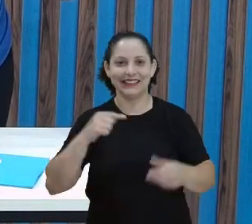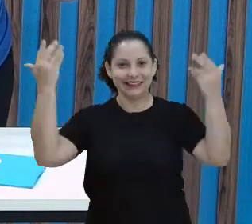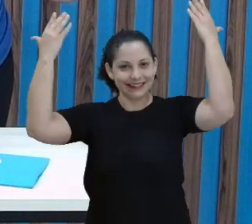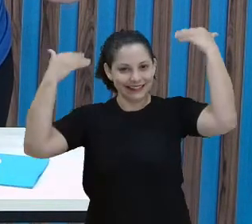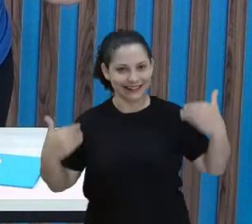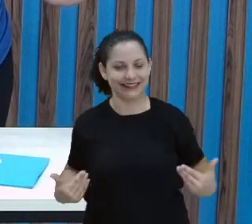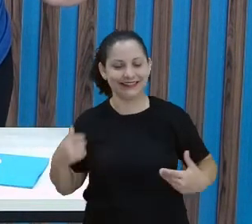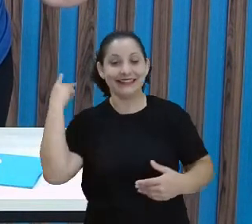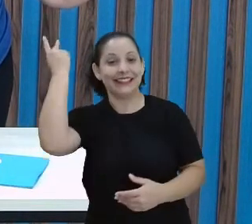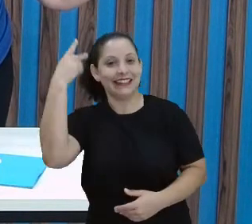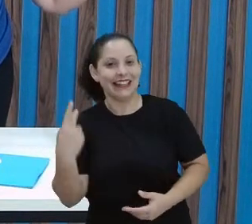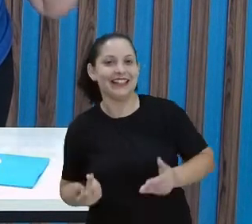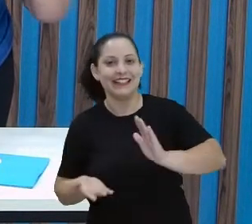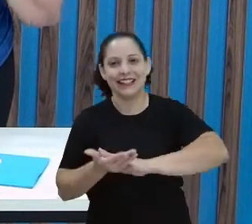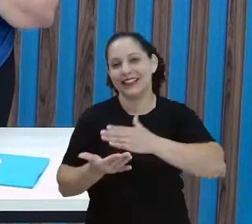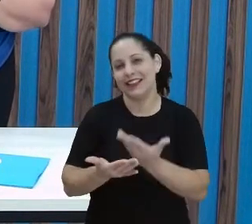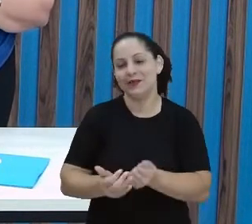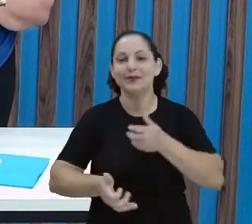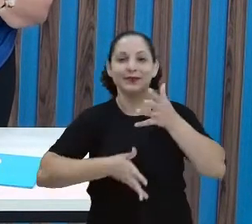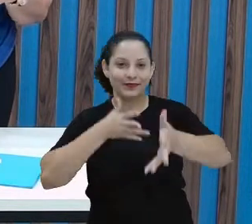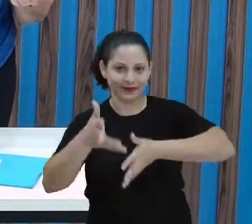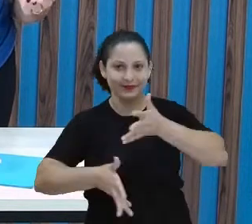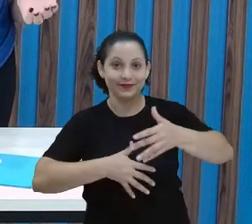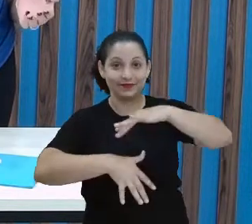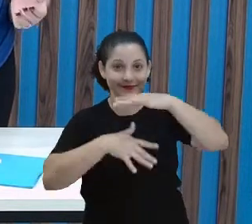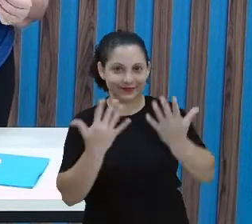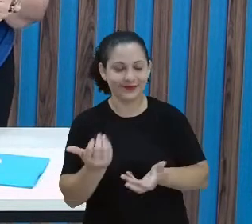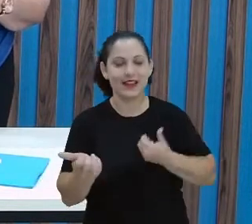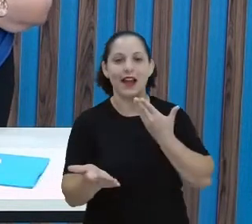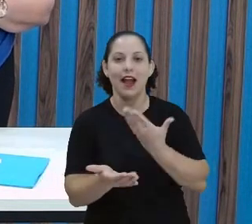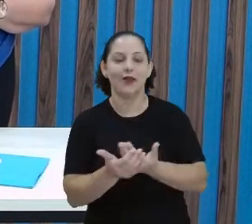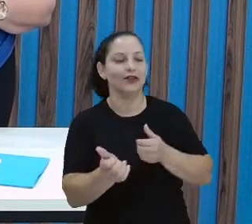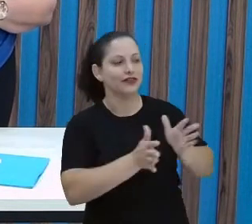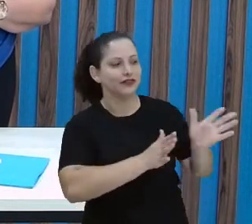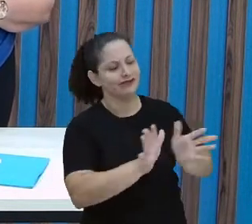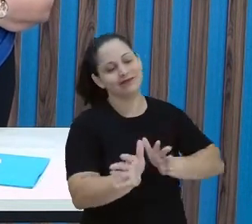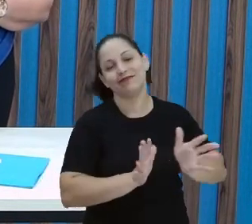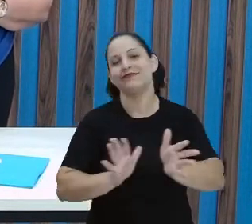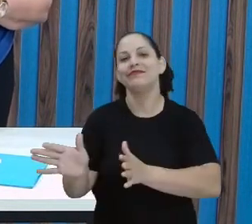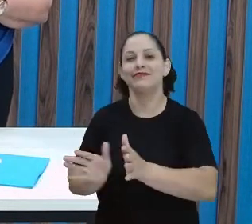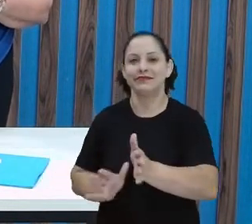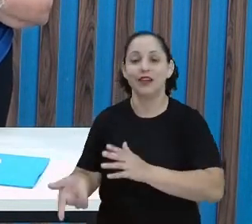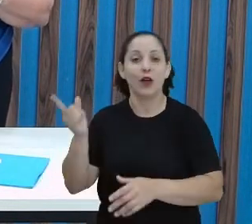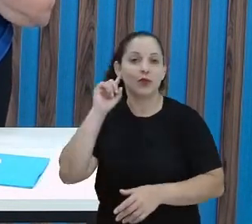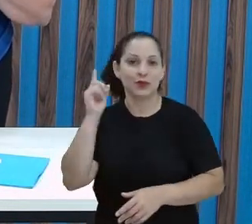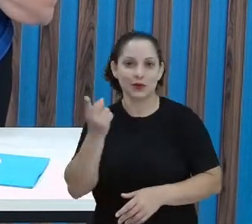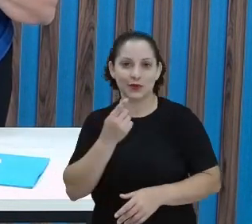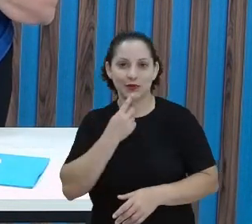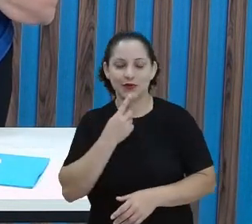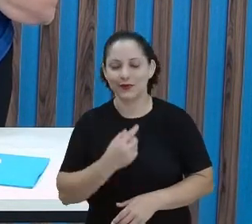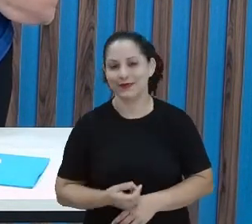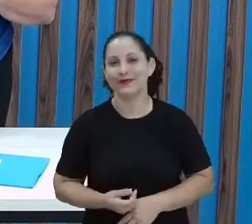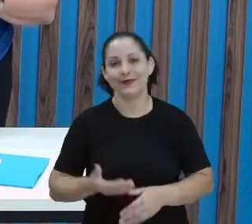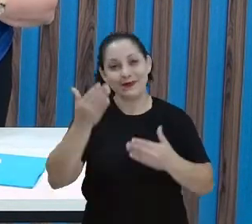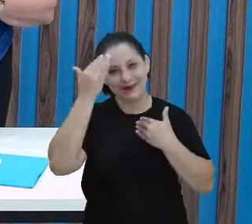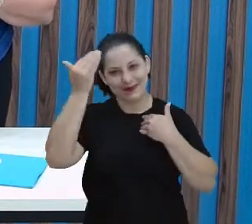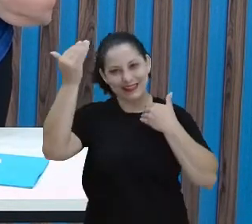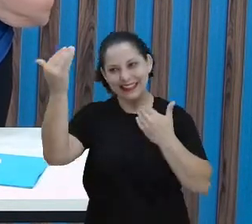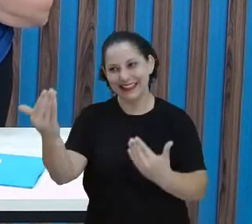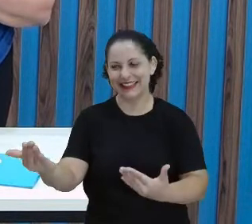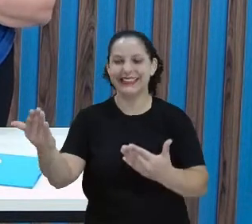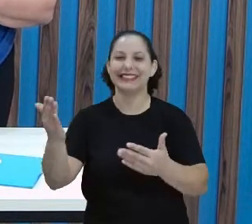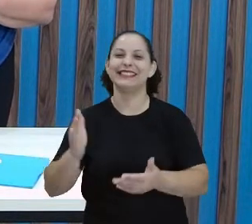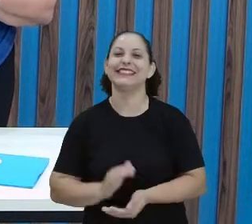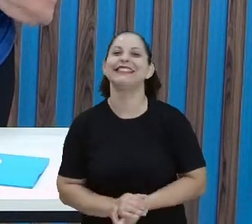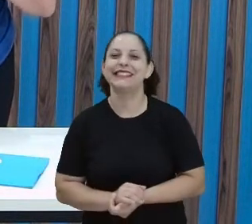Kézia, nosso intérprete de livros, que torna nossas aulas bem acessíveis aos nossos alunos surdos. Muito obrigada